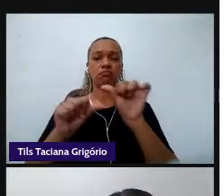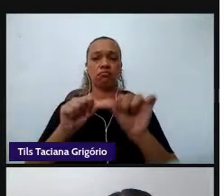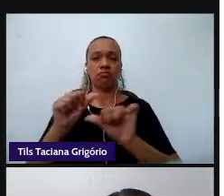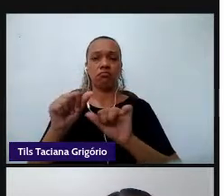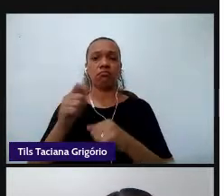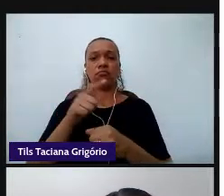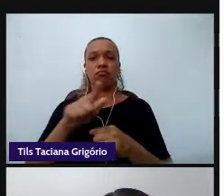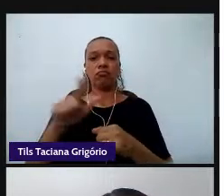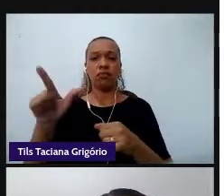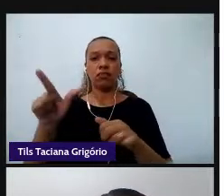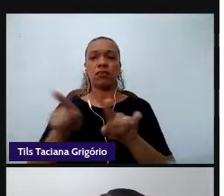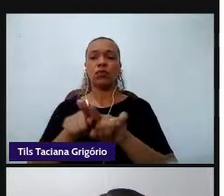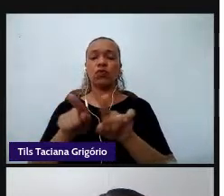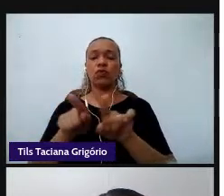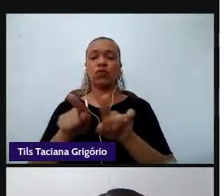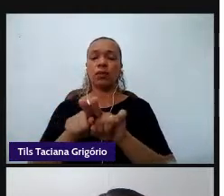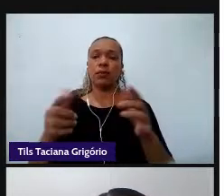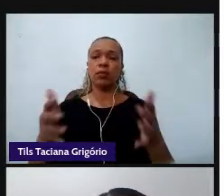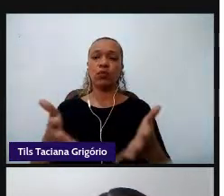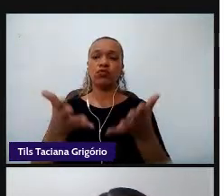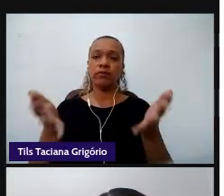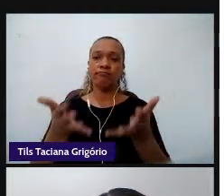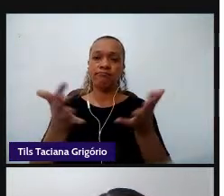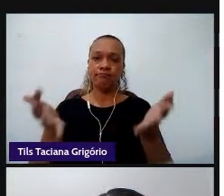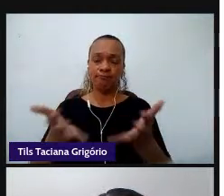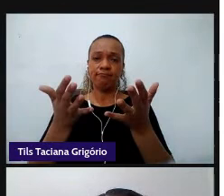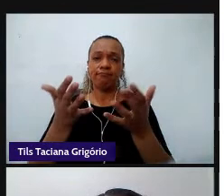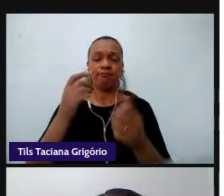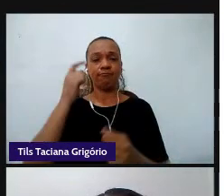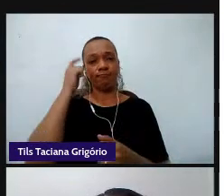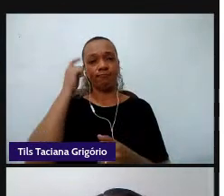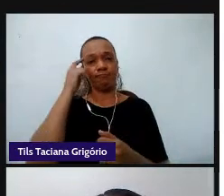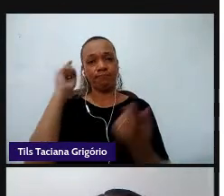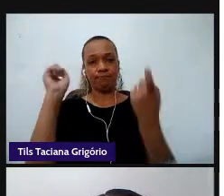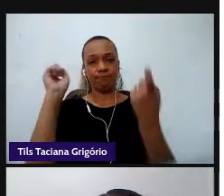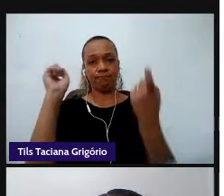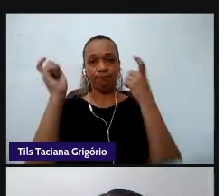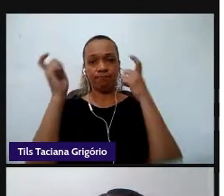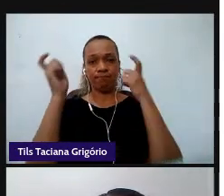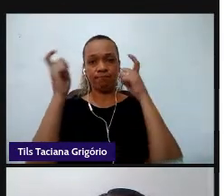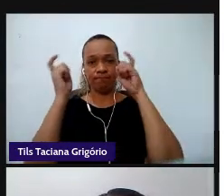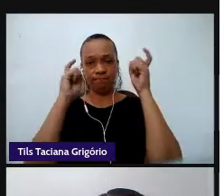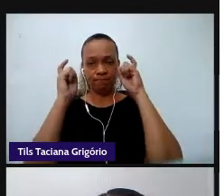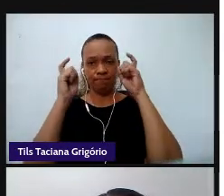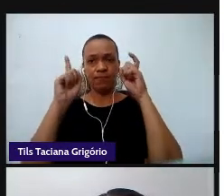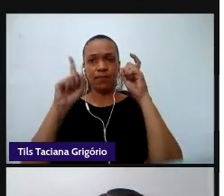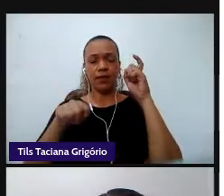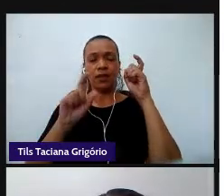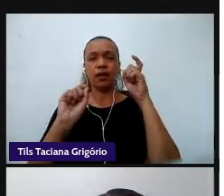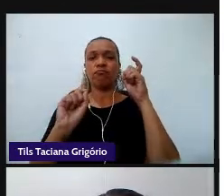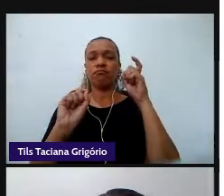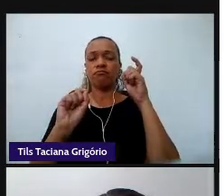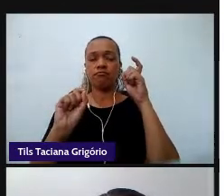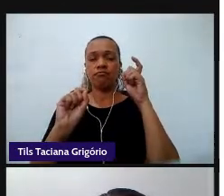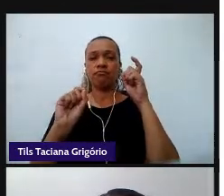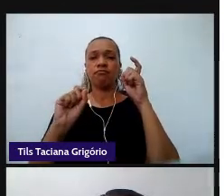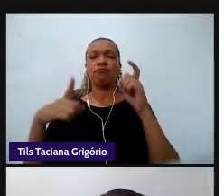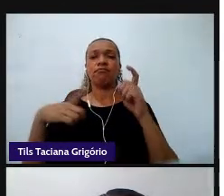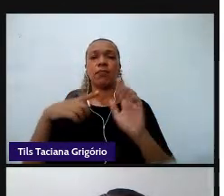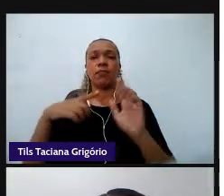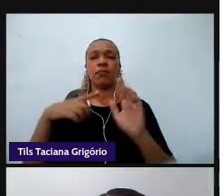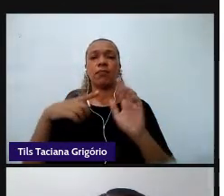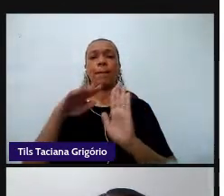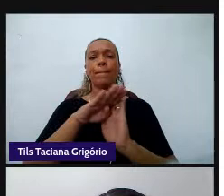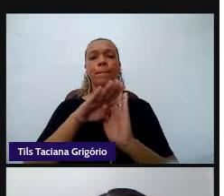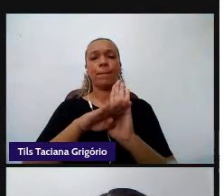motivação para pensar nesse diálogo para hoje é a atuação no programa de implementação